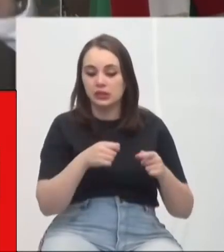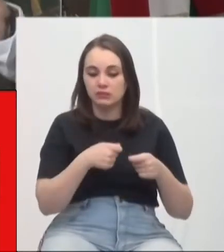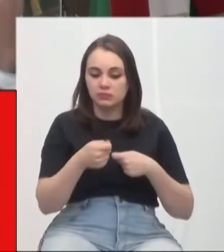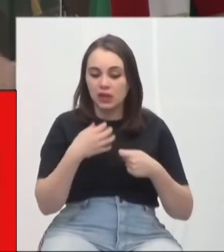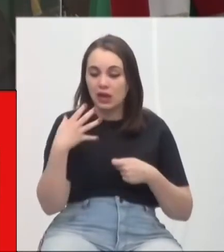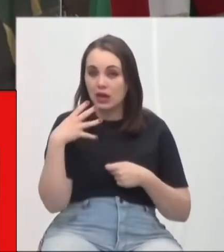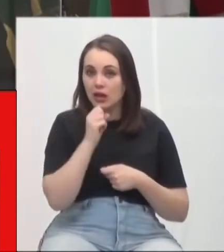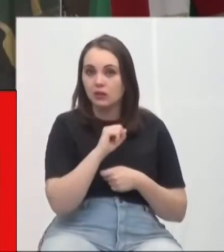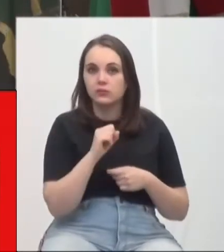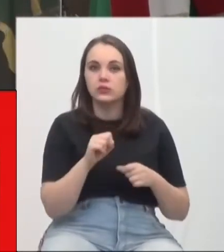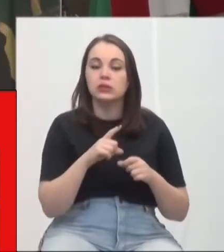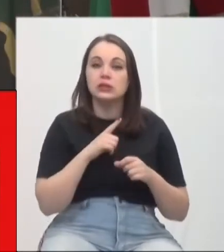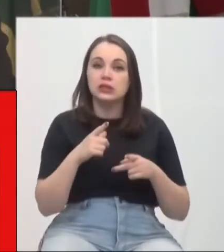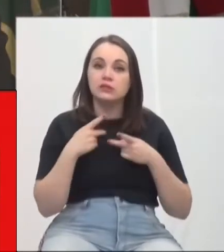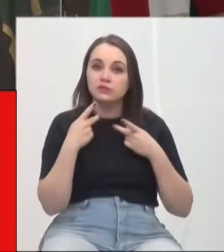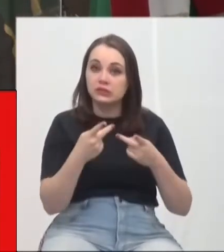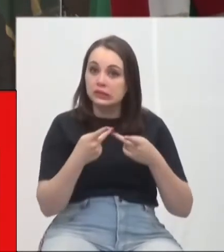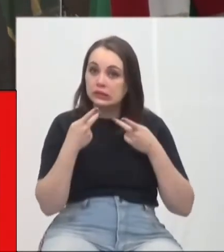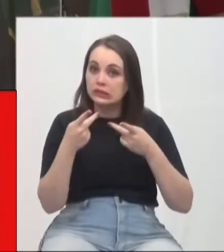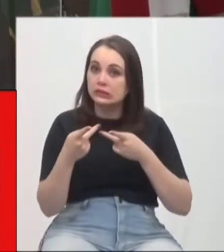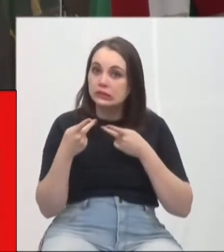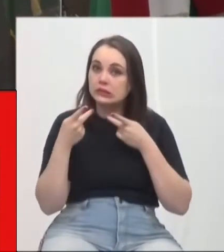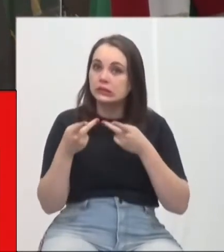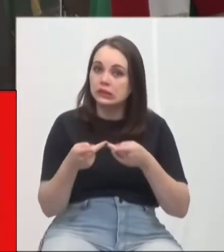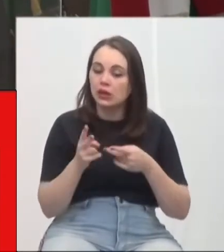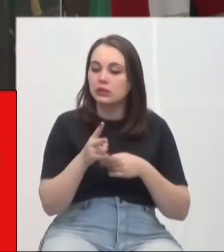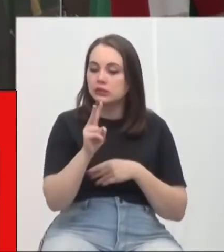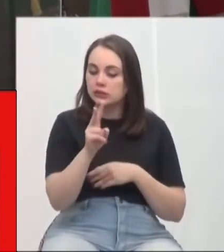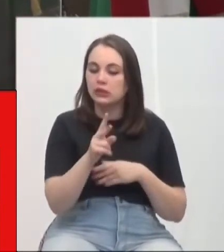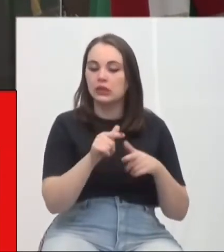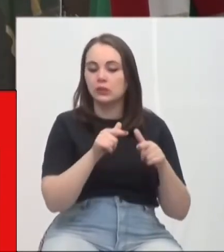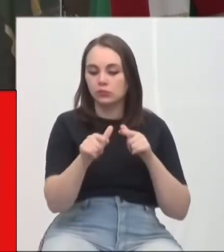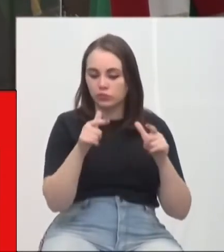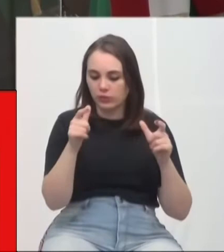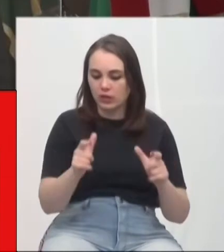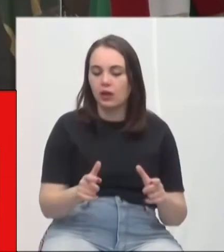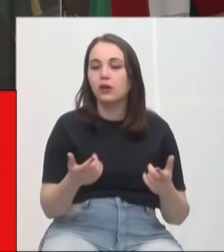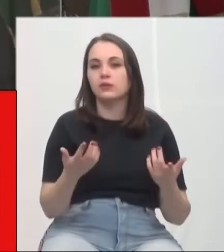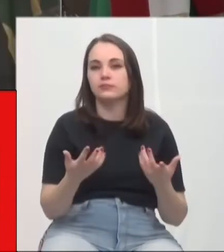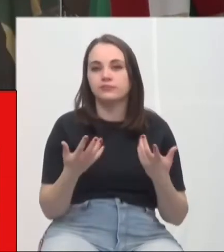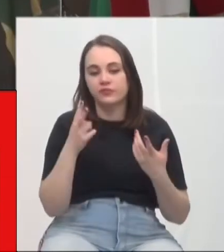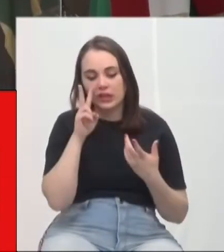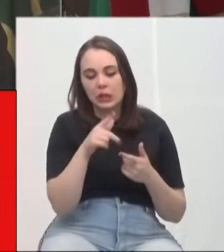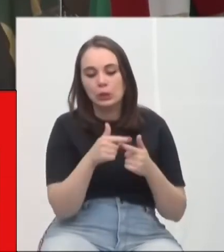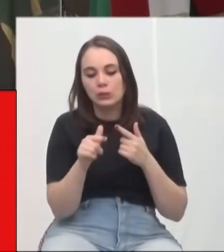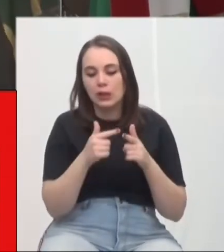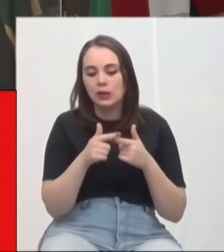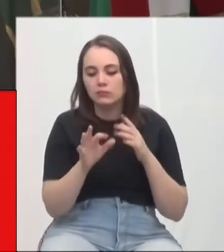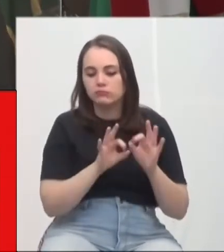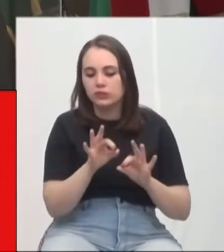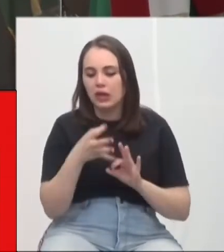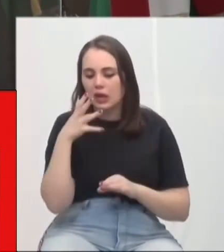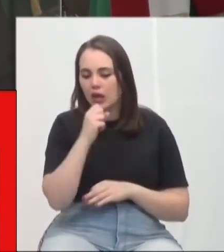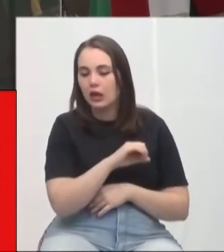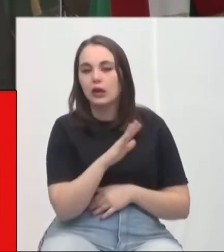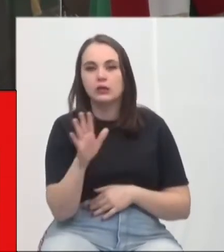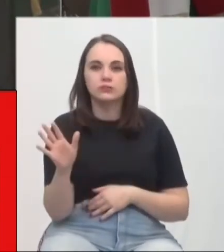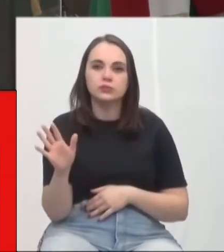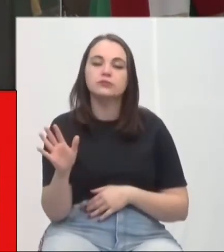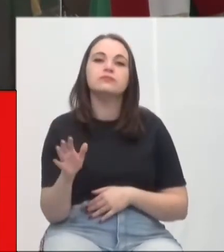há visitas regulares por parte desse comitê no campo, permitindo que os problemas sejam resolvidos de forma rápida,